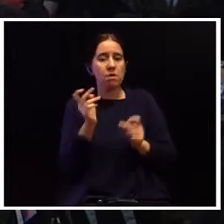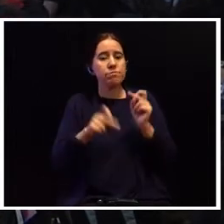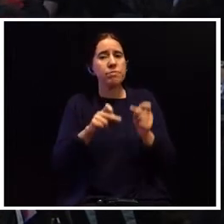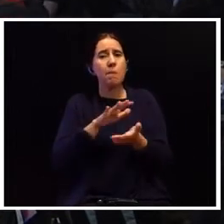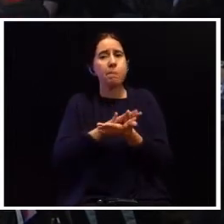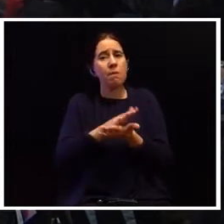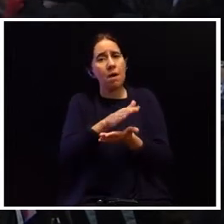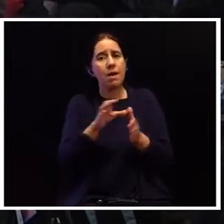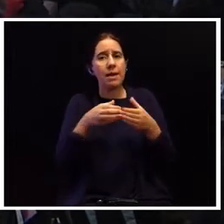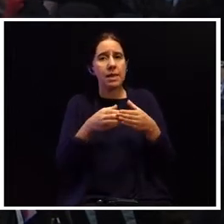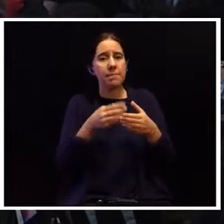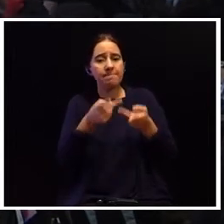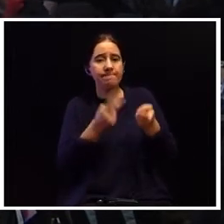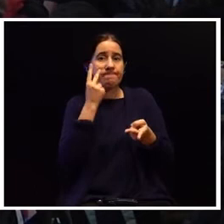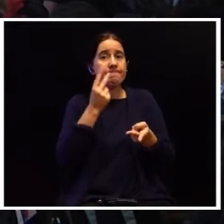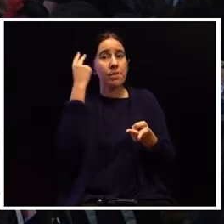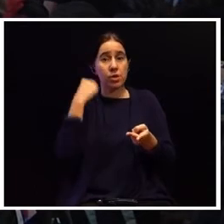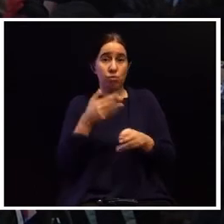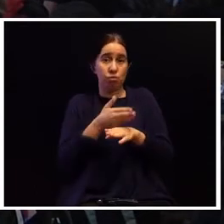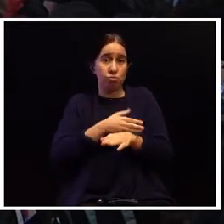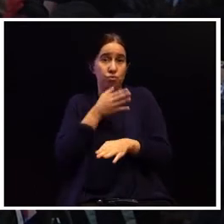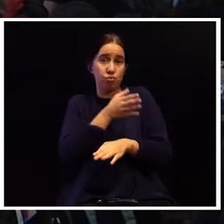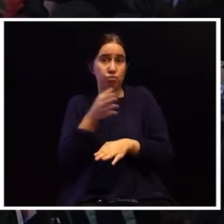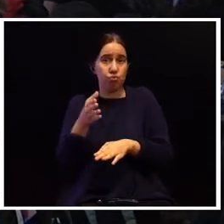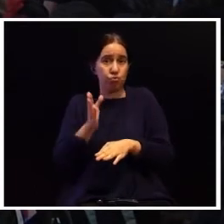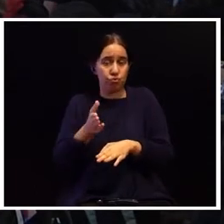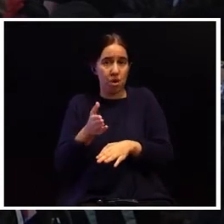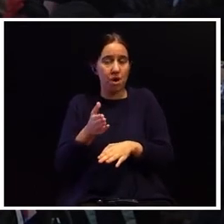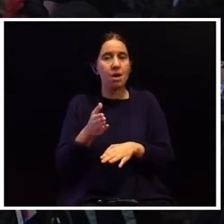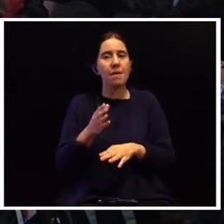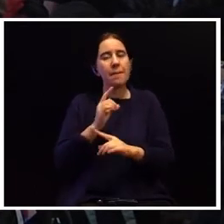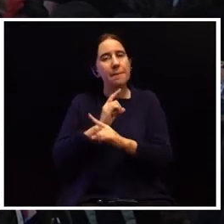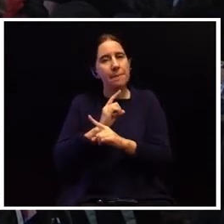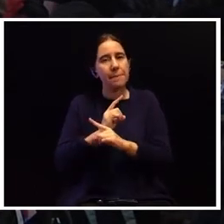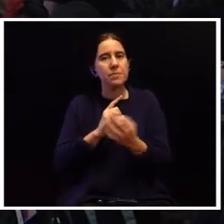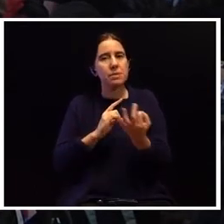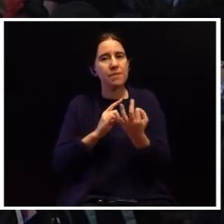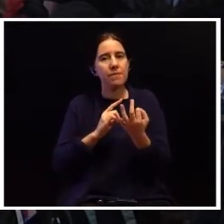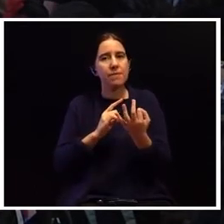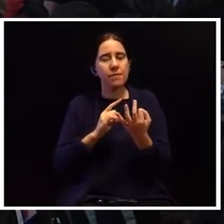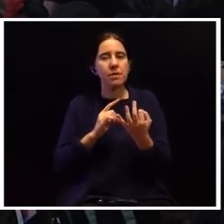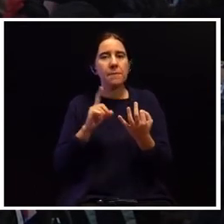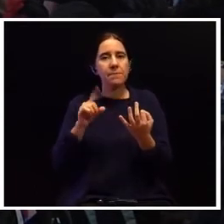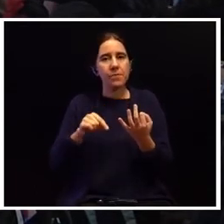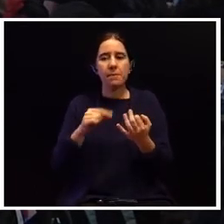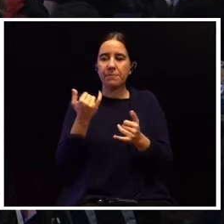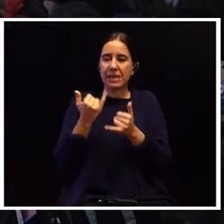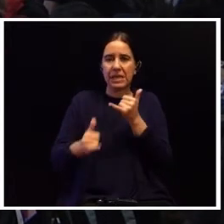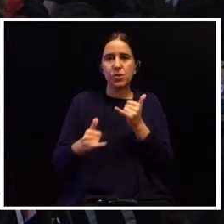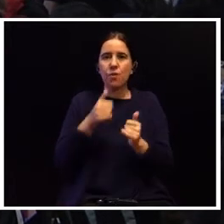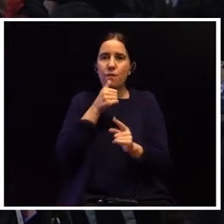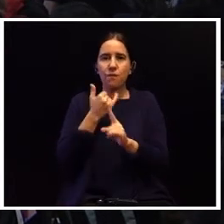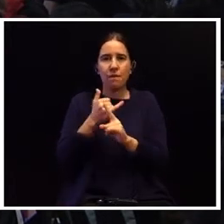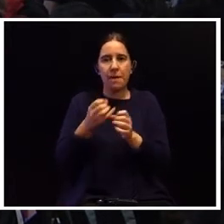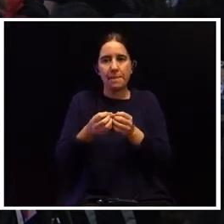pela equipa de análise retrospectiva que já referi, ou mesmo todo o aumento do risco de violência